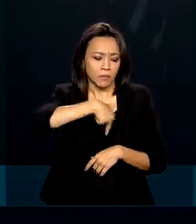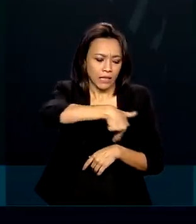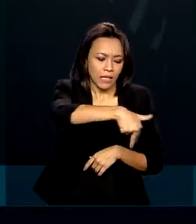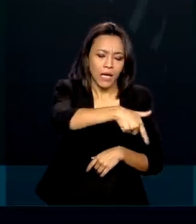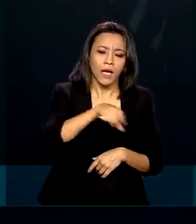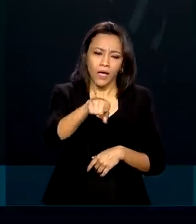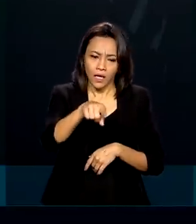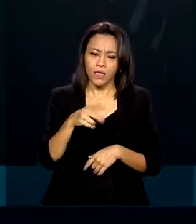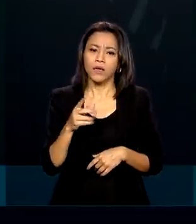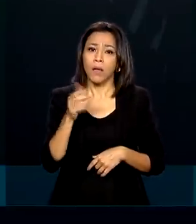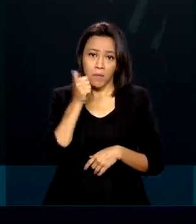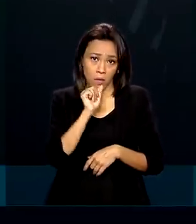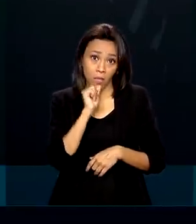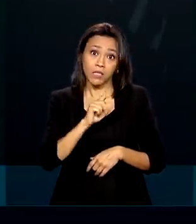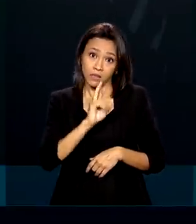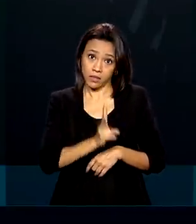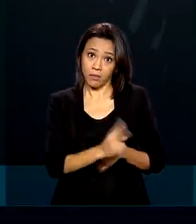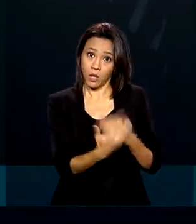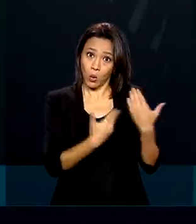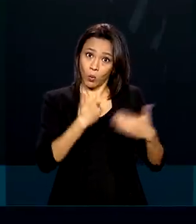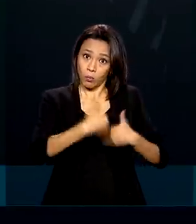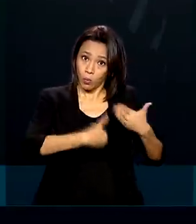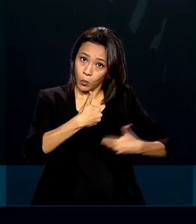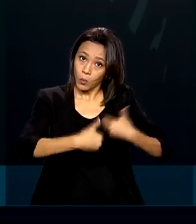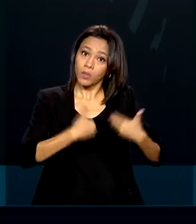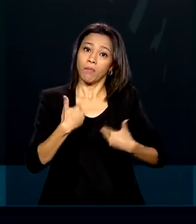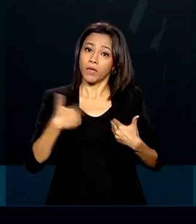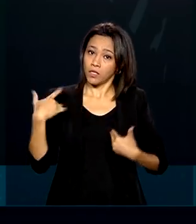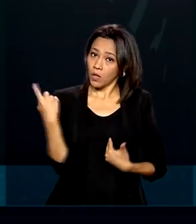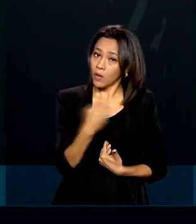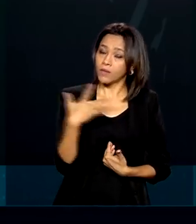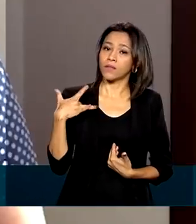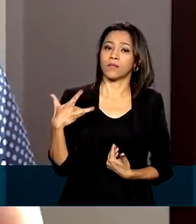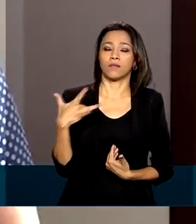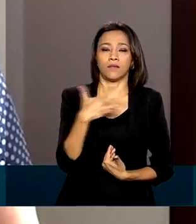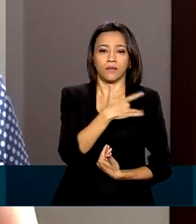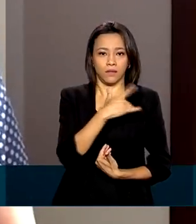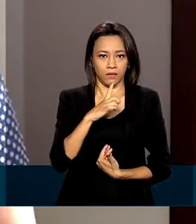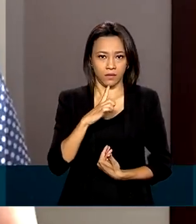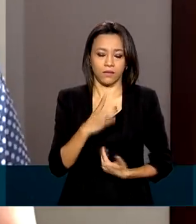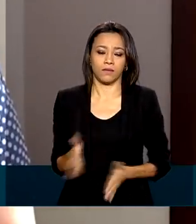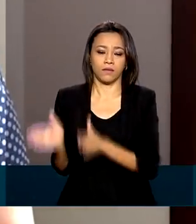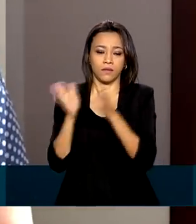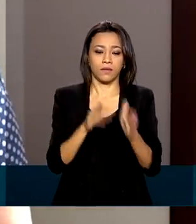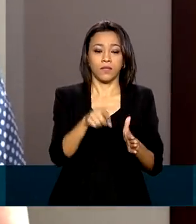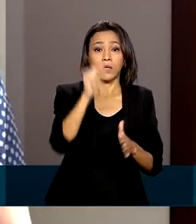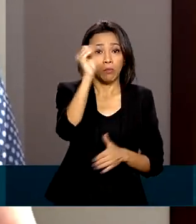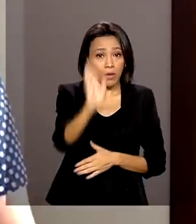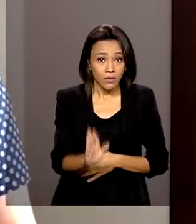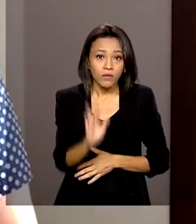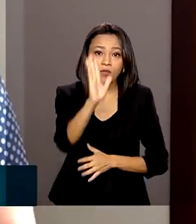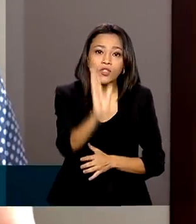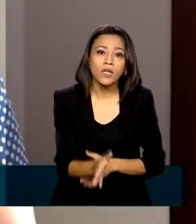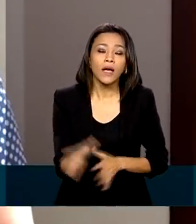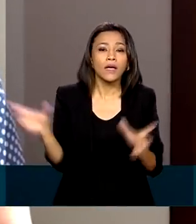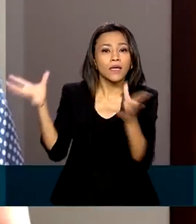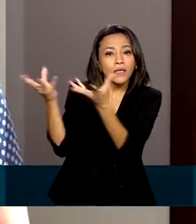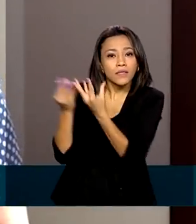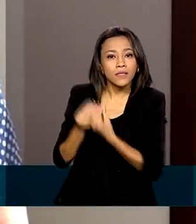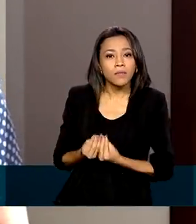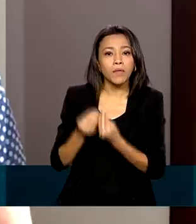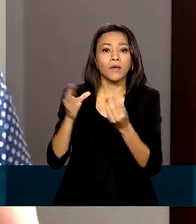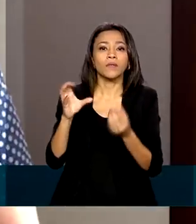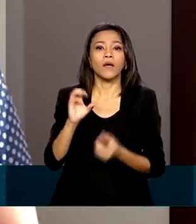sempre foi bastante cuidadosa para dar tudo certo, para a gente ter saúde, para a gente ficar em paz. O Brasil chegou a receber da OMS, em